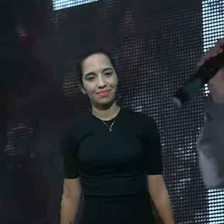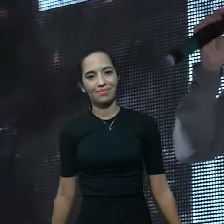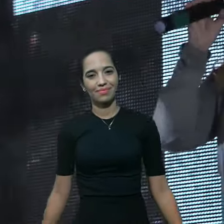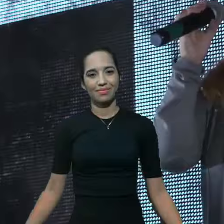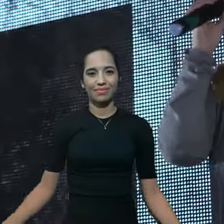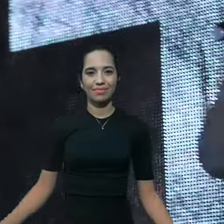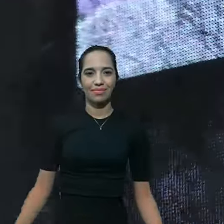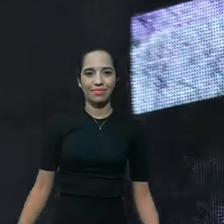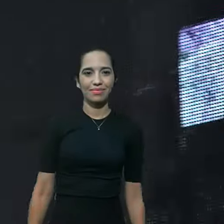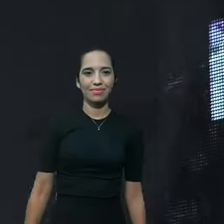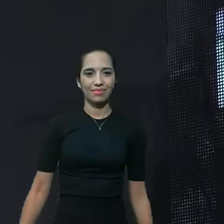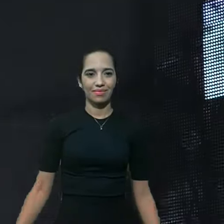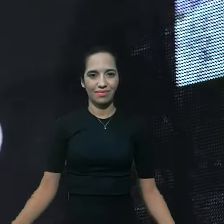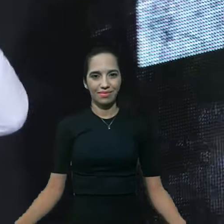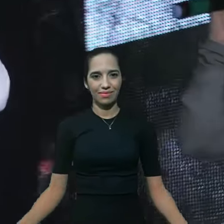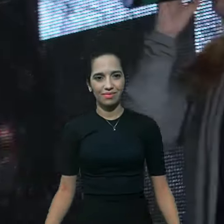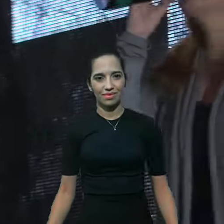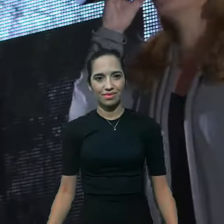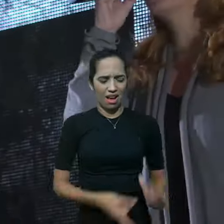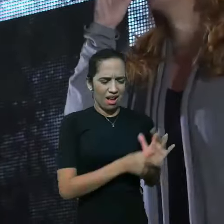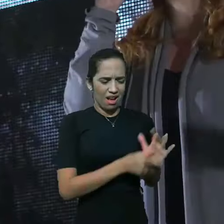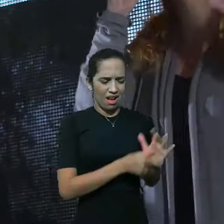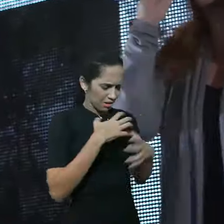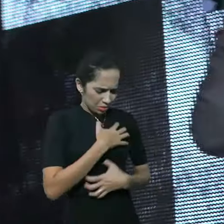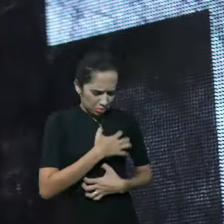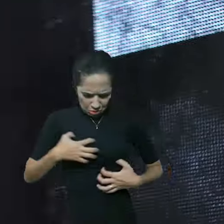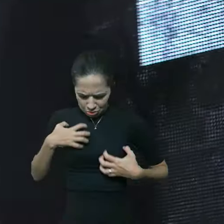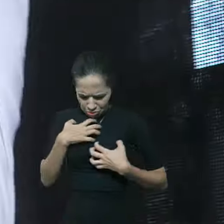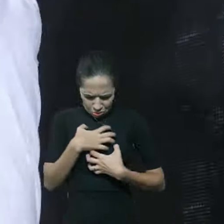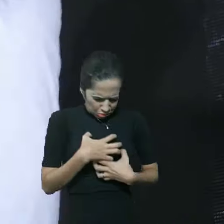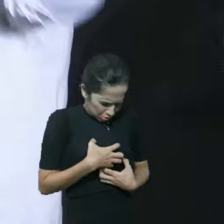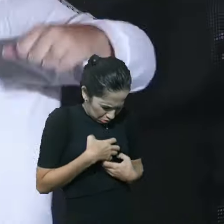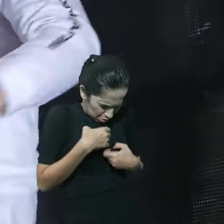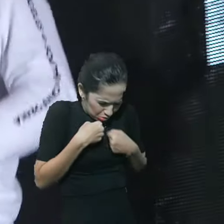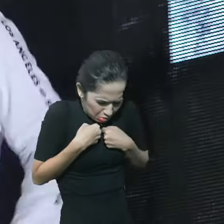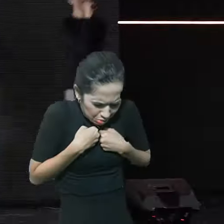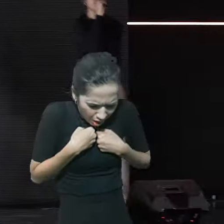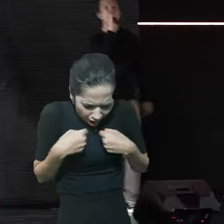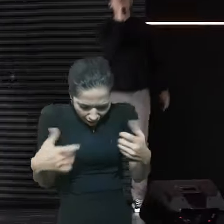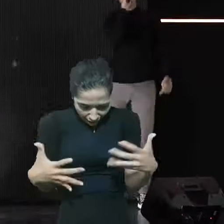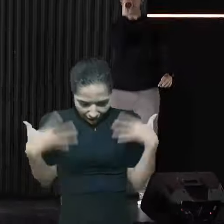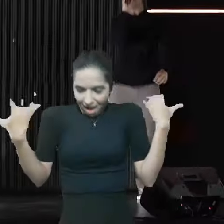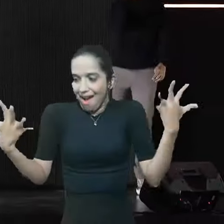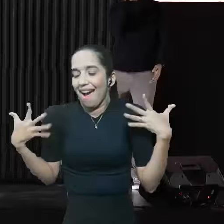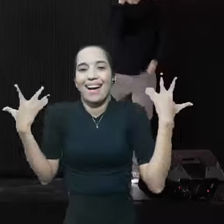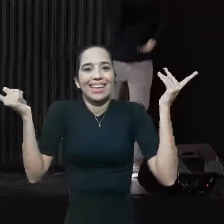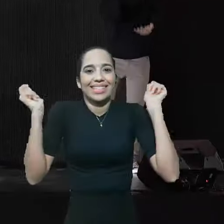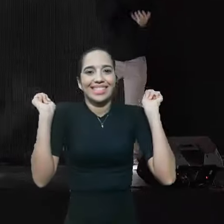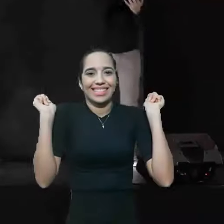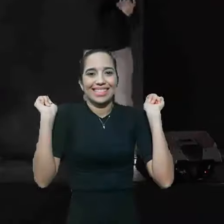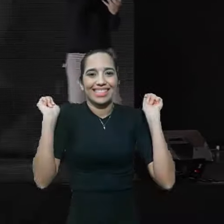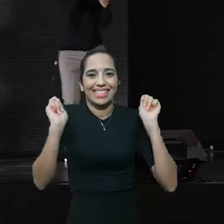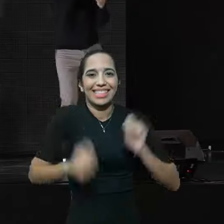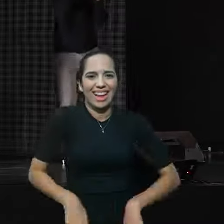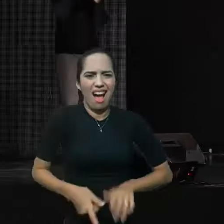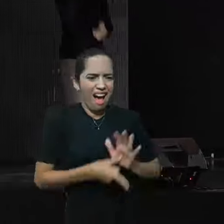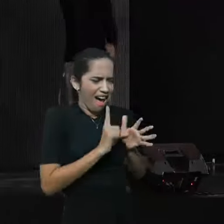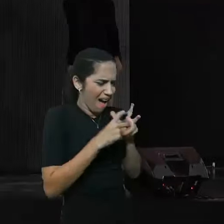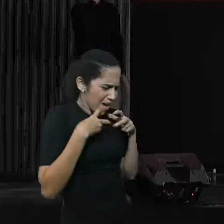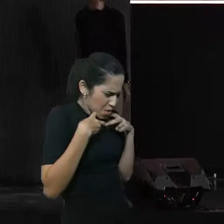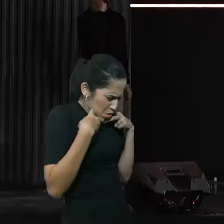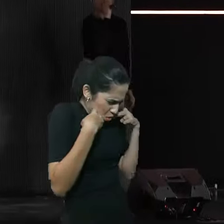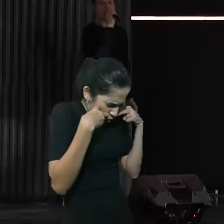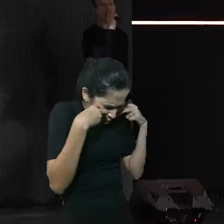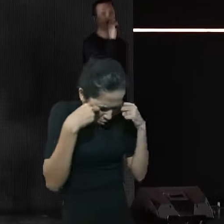torna luto em festa a vergonha a vergonha